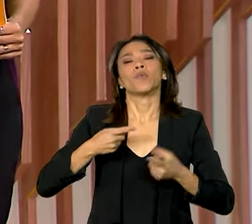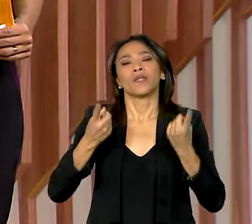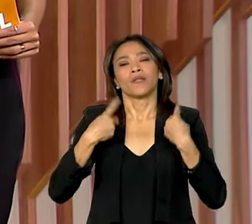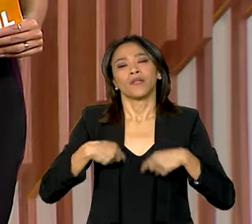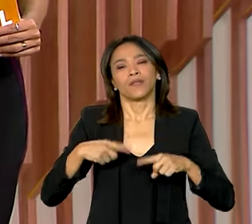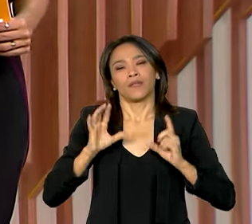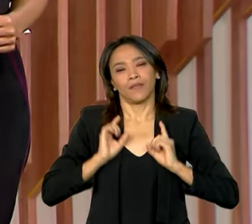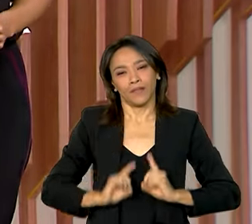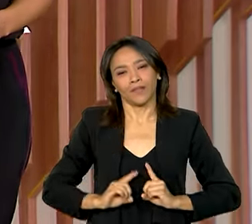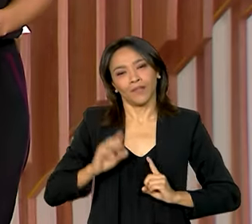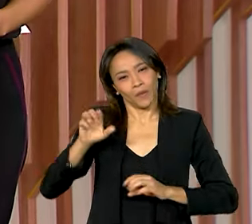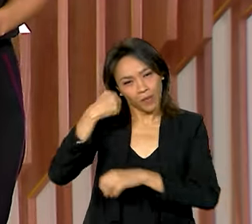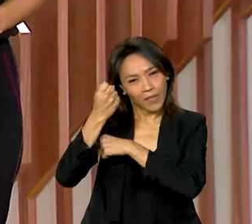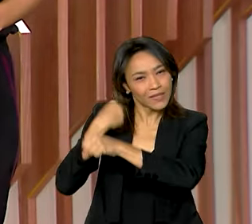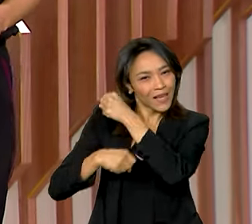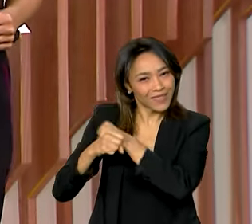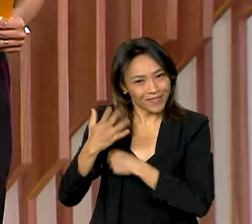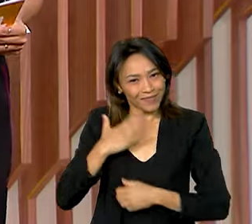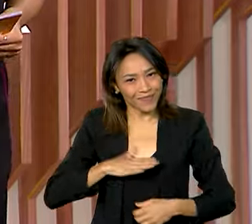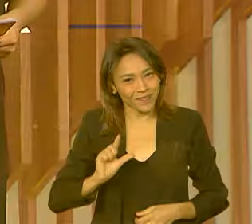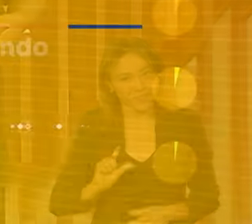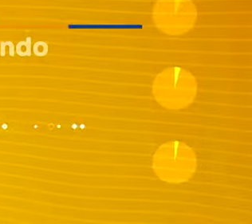passado. De volta em instantes.